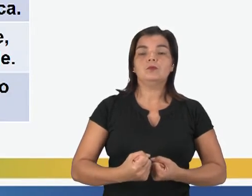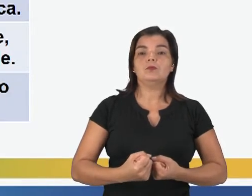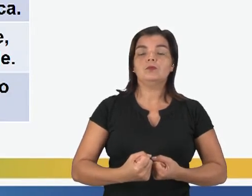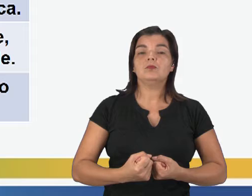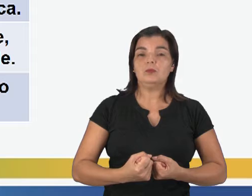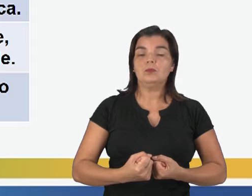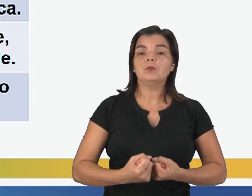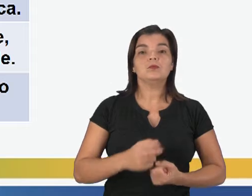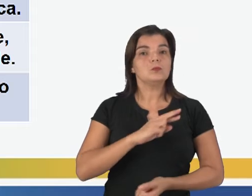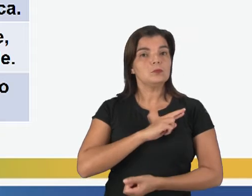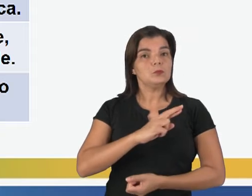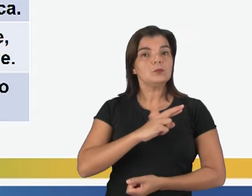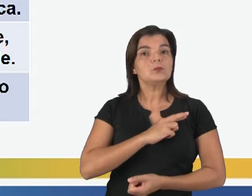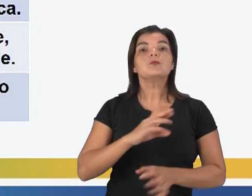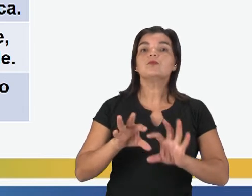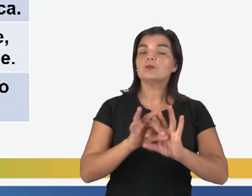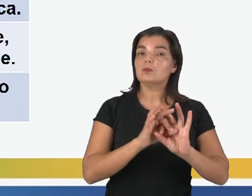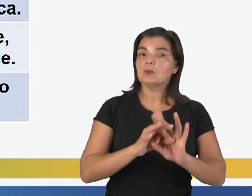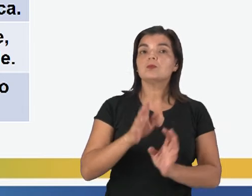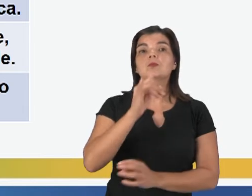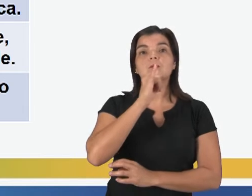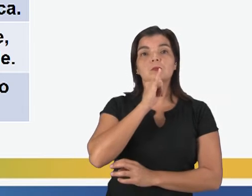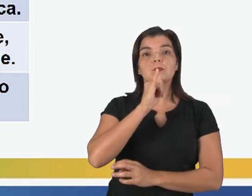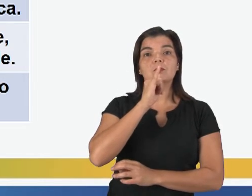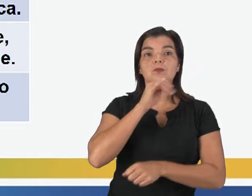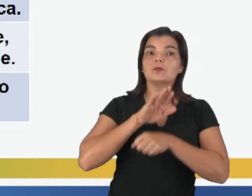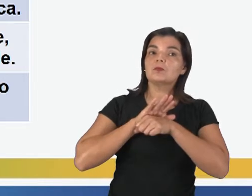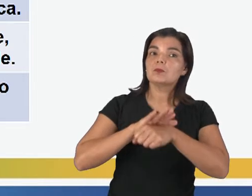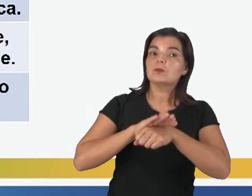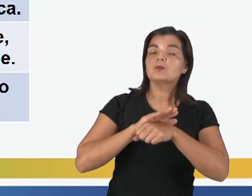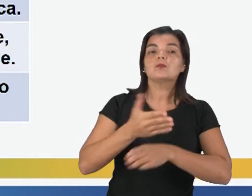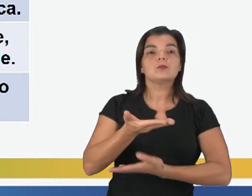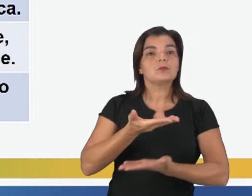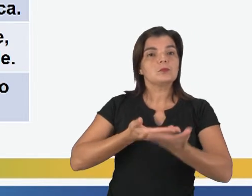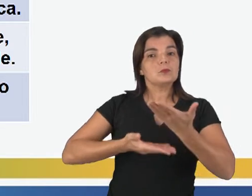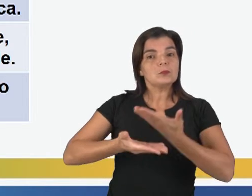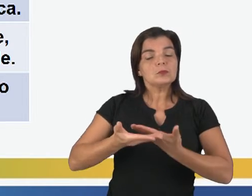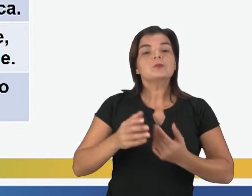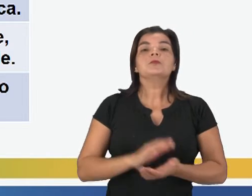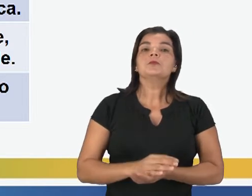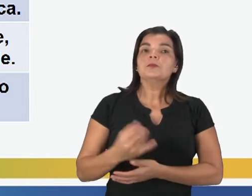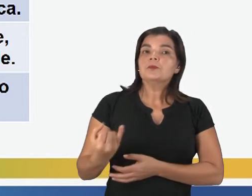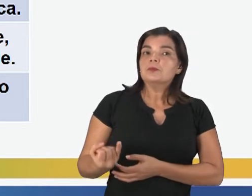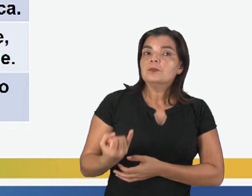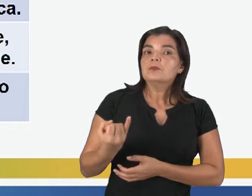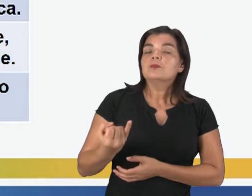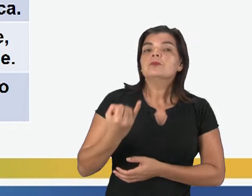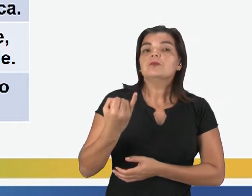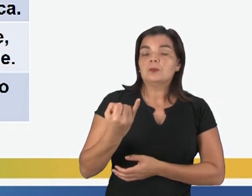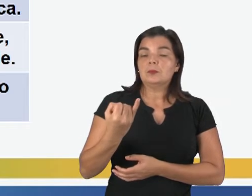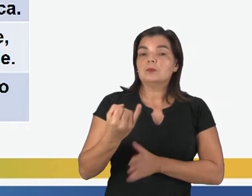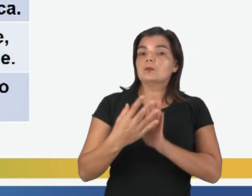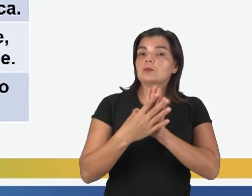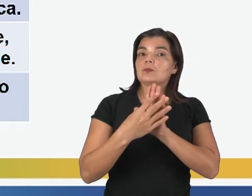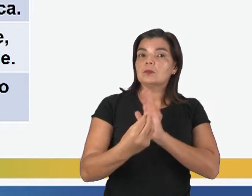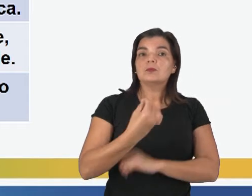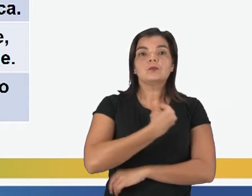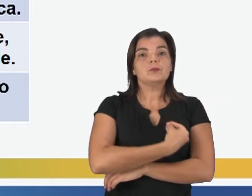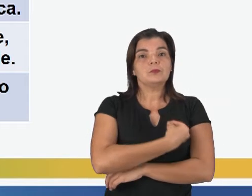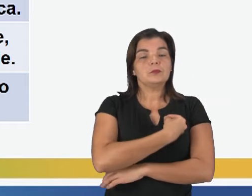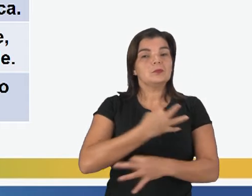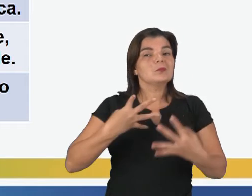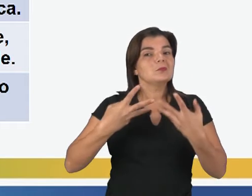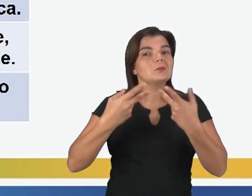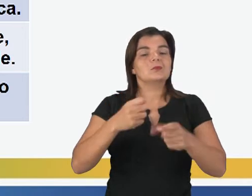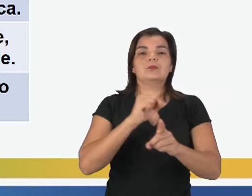os esforços das religiões em comum devem ser um exemplo de diálogo e fraternidade. Isso é essencial como